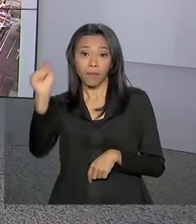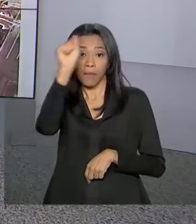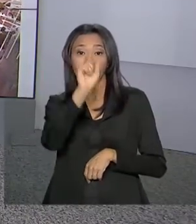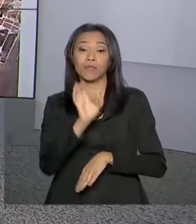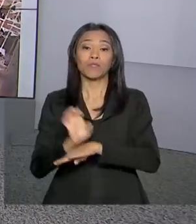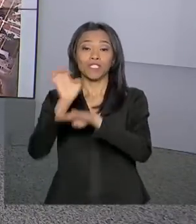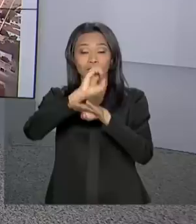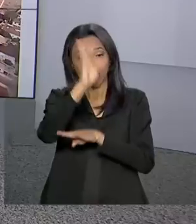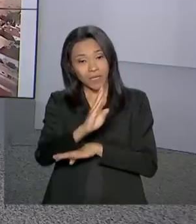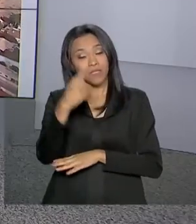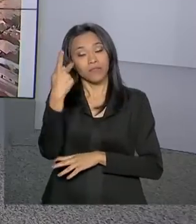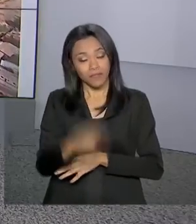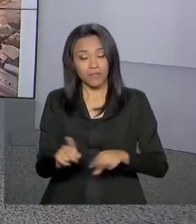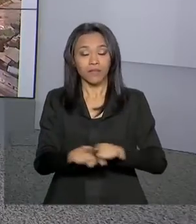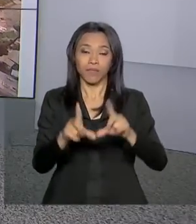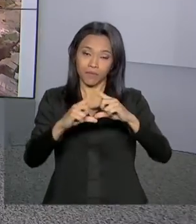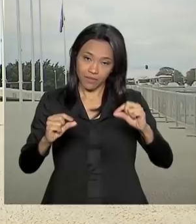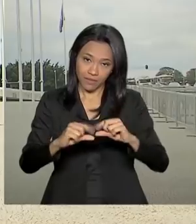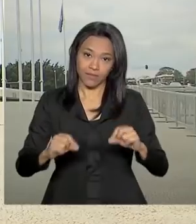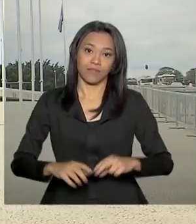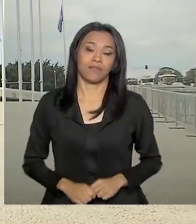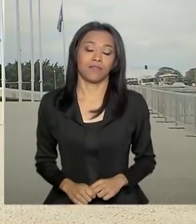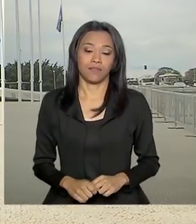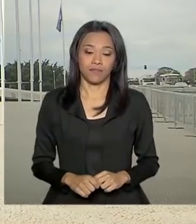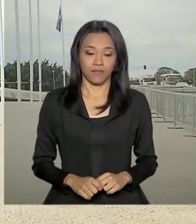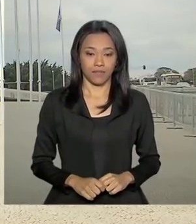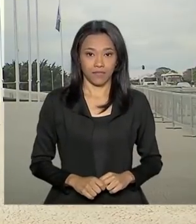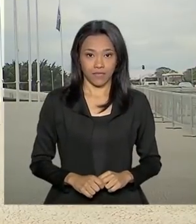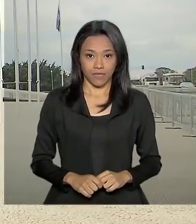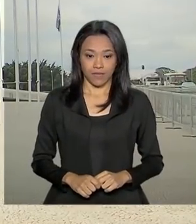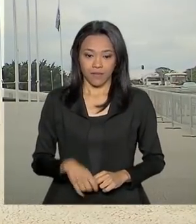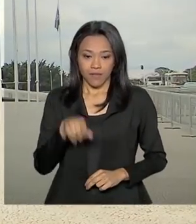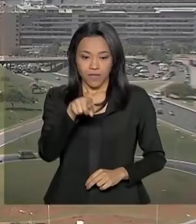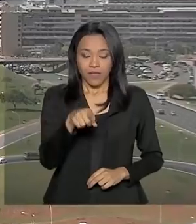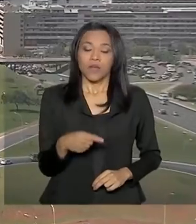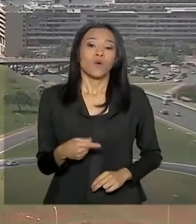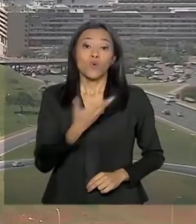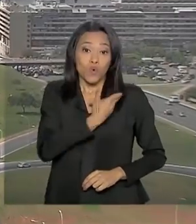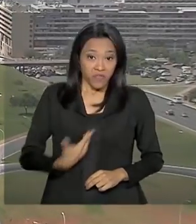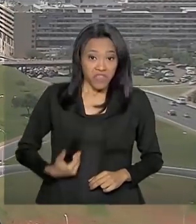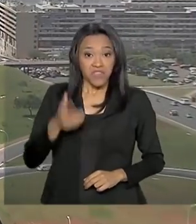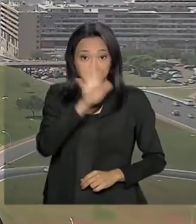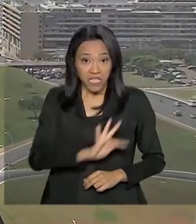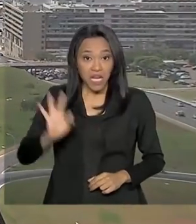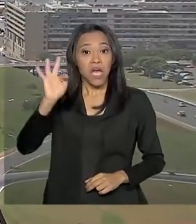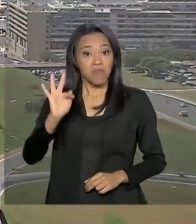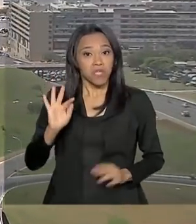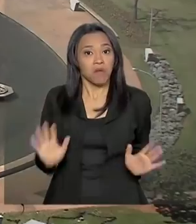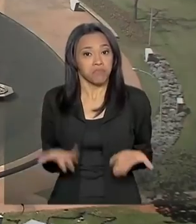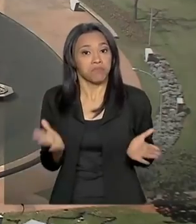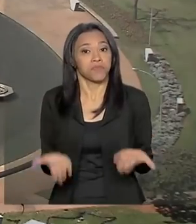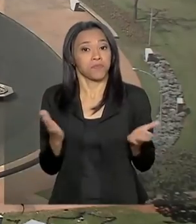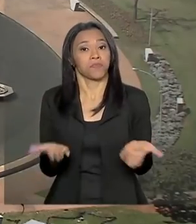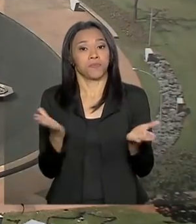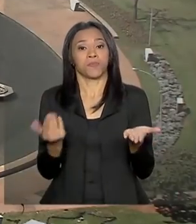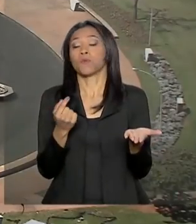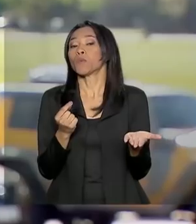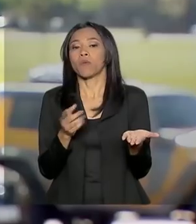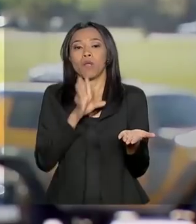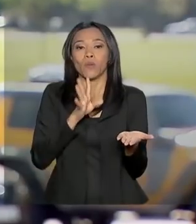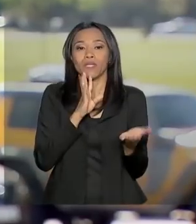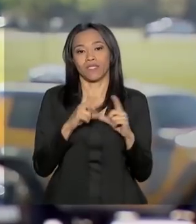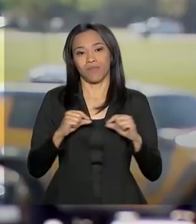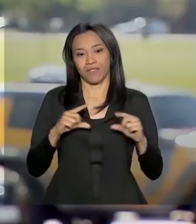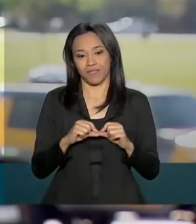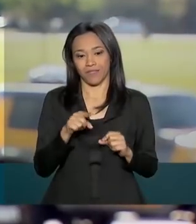e aqui no Distrito Federal. A depender do governo federal, mais brasileiros vão conhecer os encantos de Brasília.